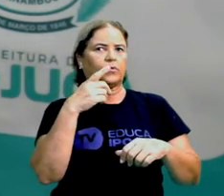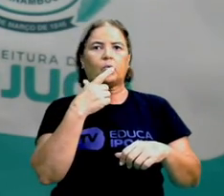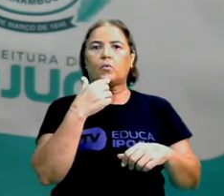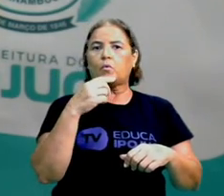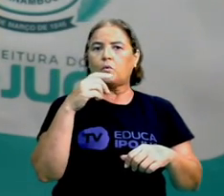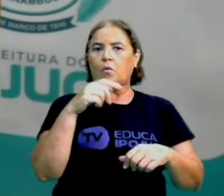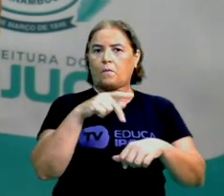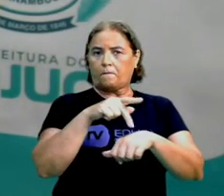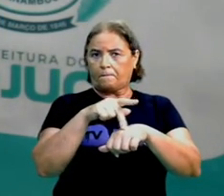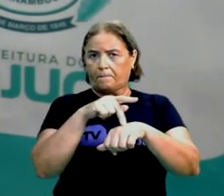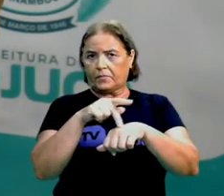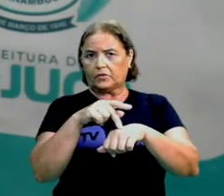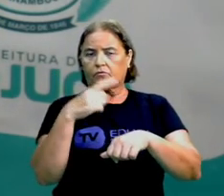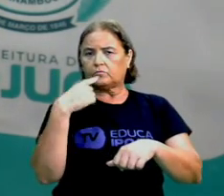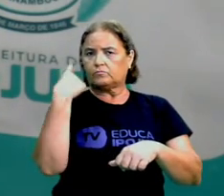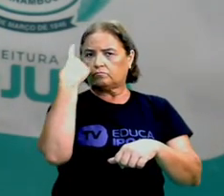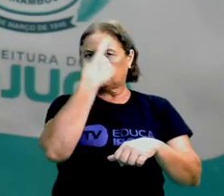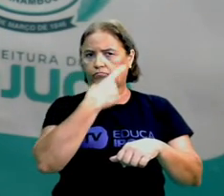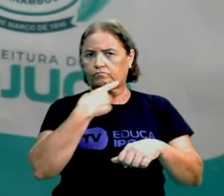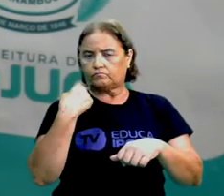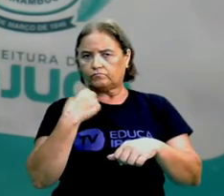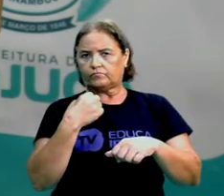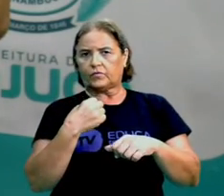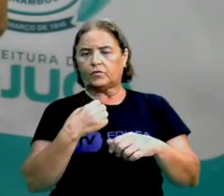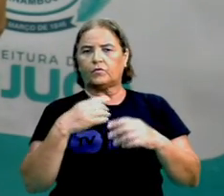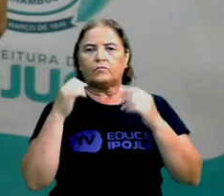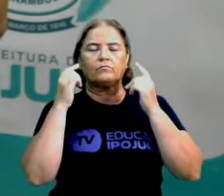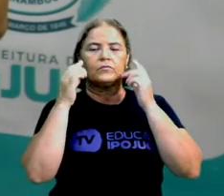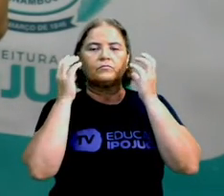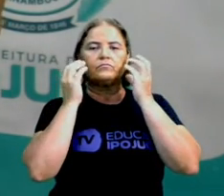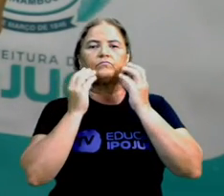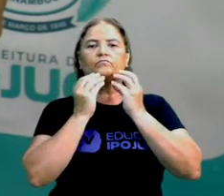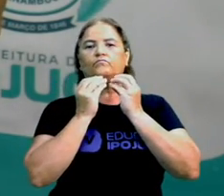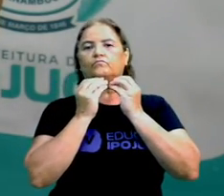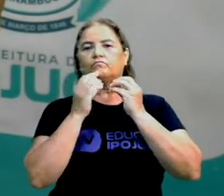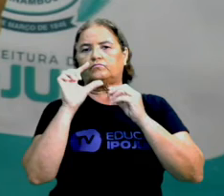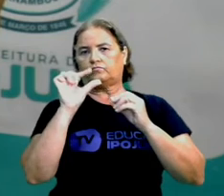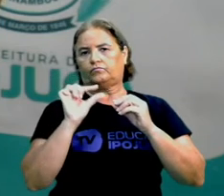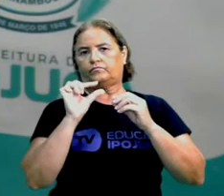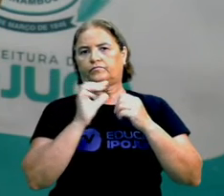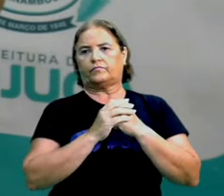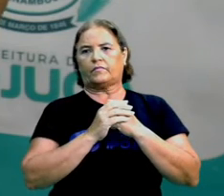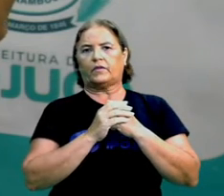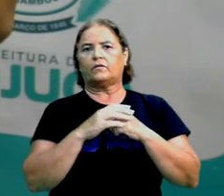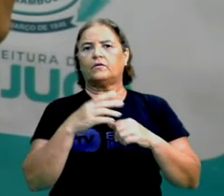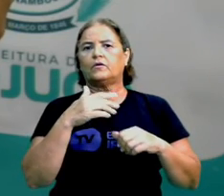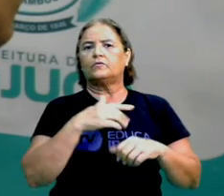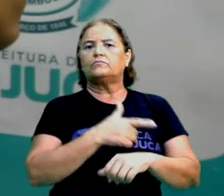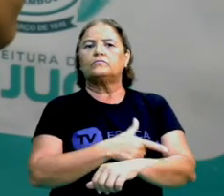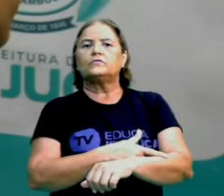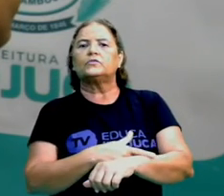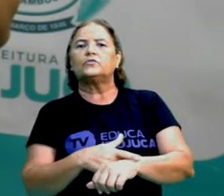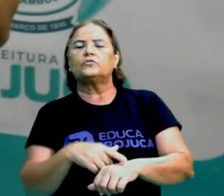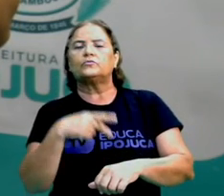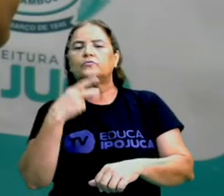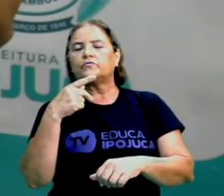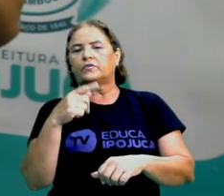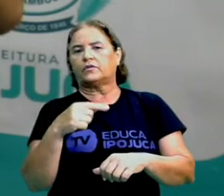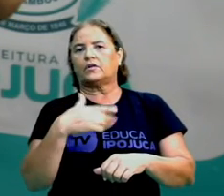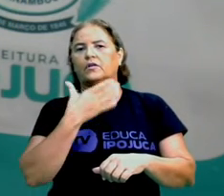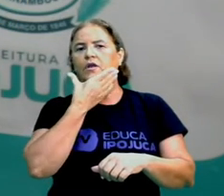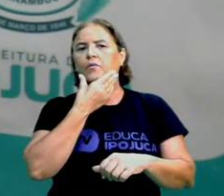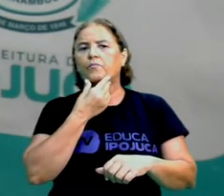rosto meio arredondado, barba curta, eu costumo dizer que a minha barba é igual sertão,